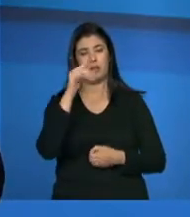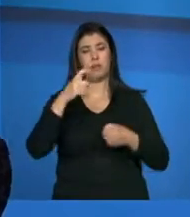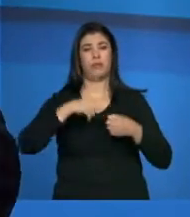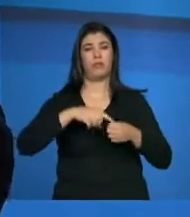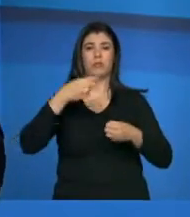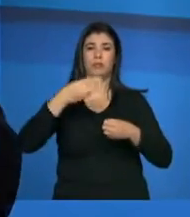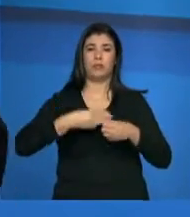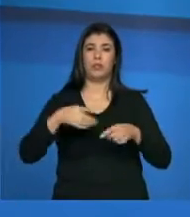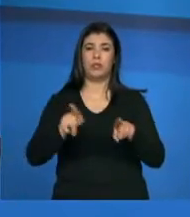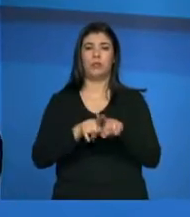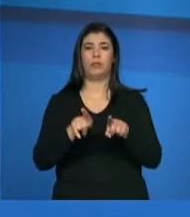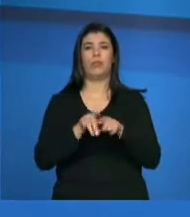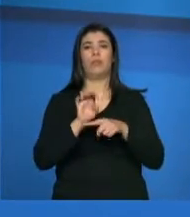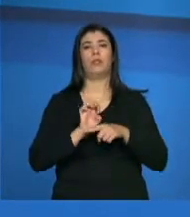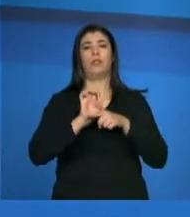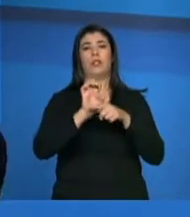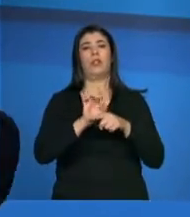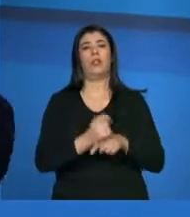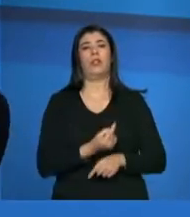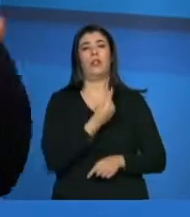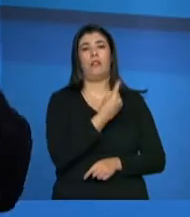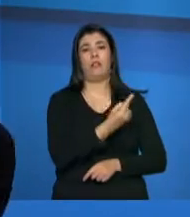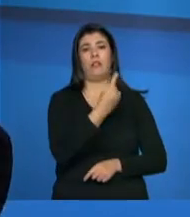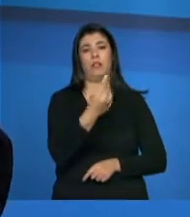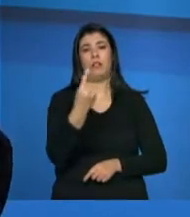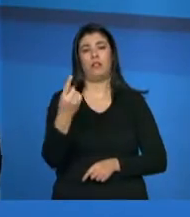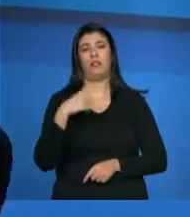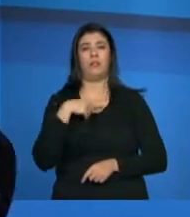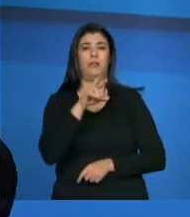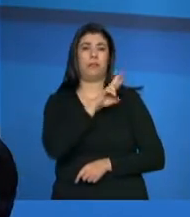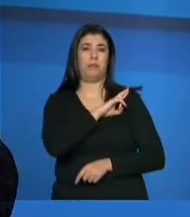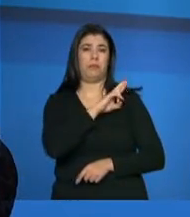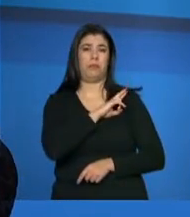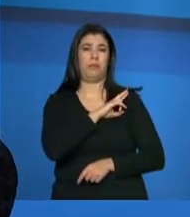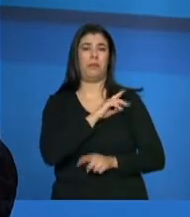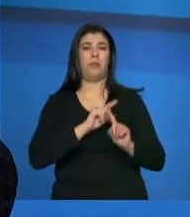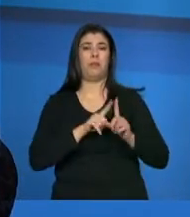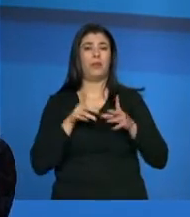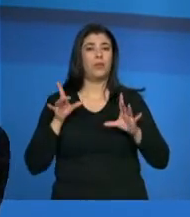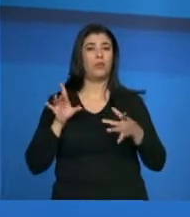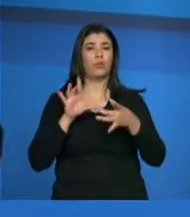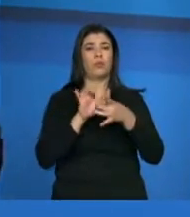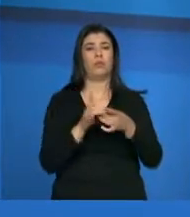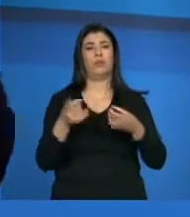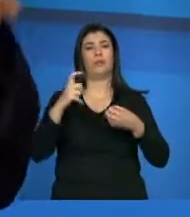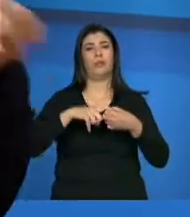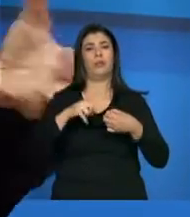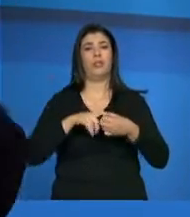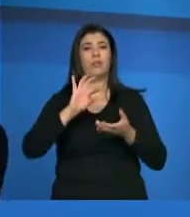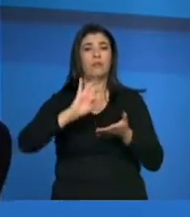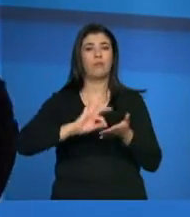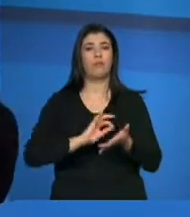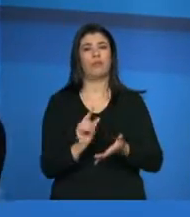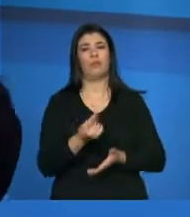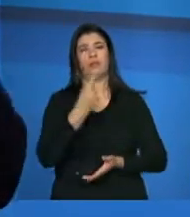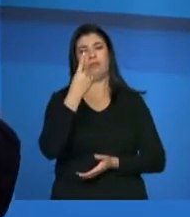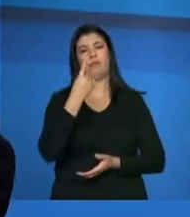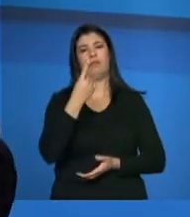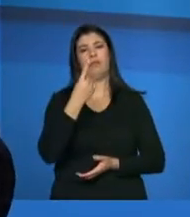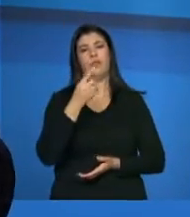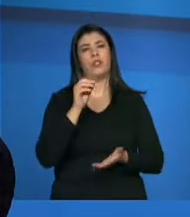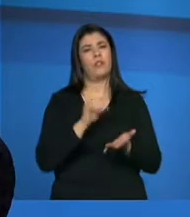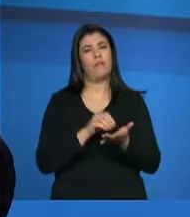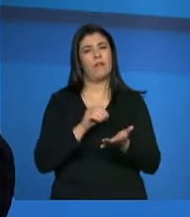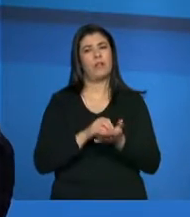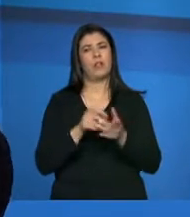papel, mas cada um fazendo acontecer esse cadastro que é esse retrato, né? Então, não existe cadastro se não tiverem todas essas